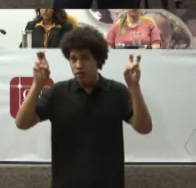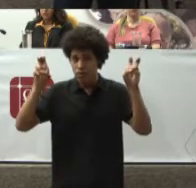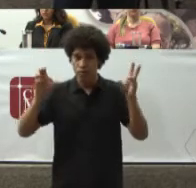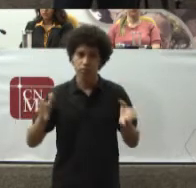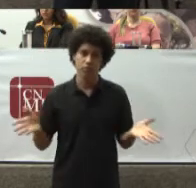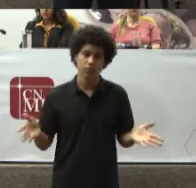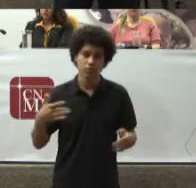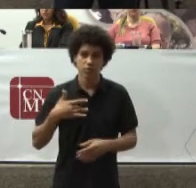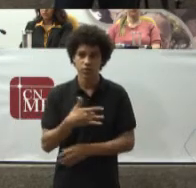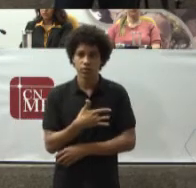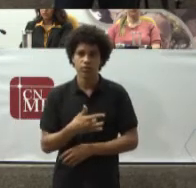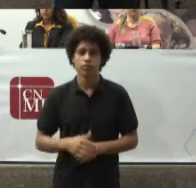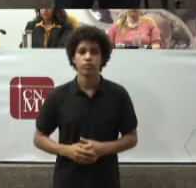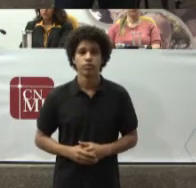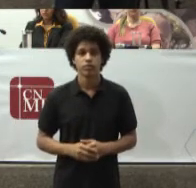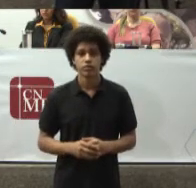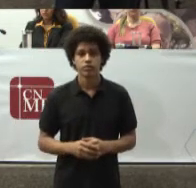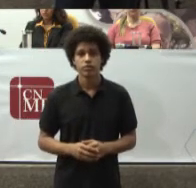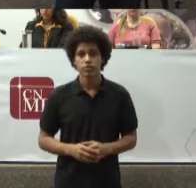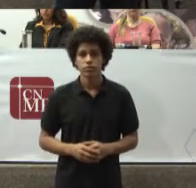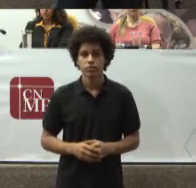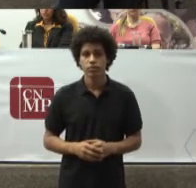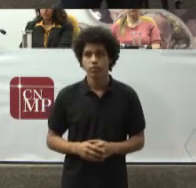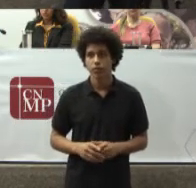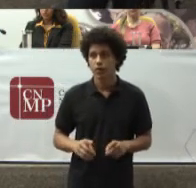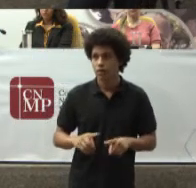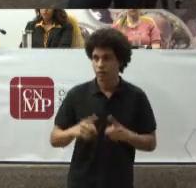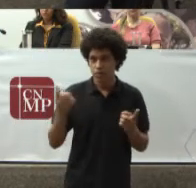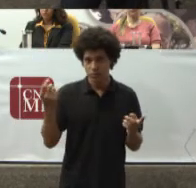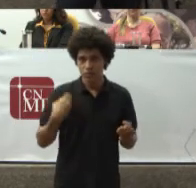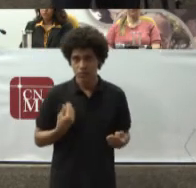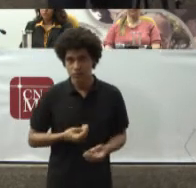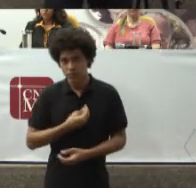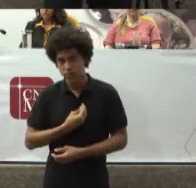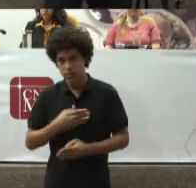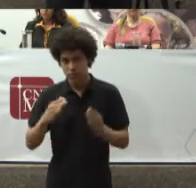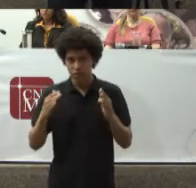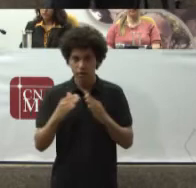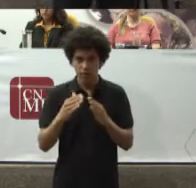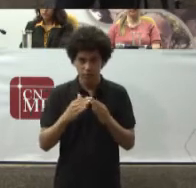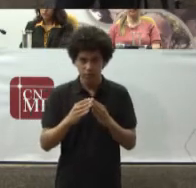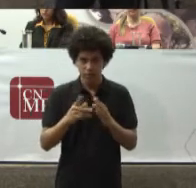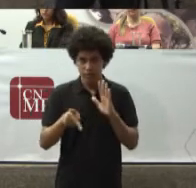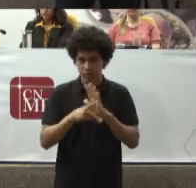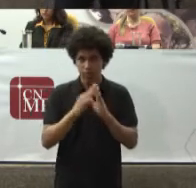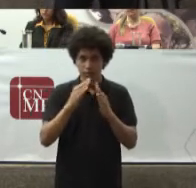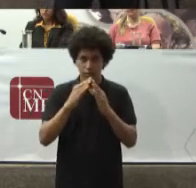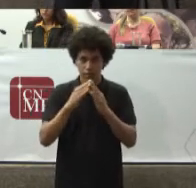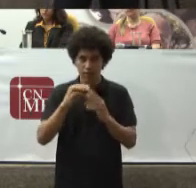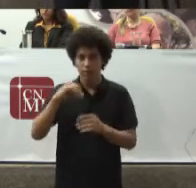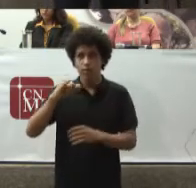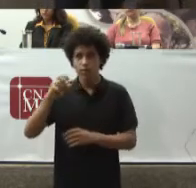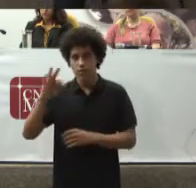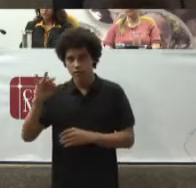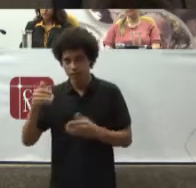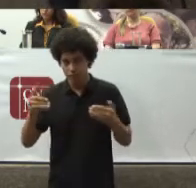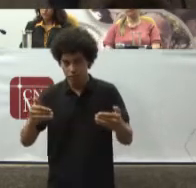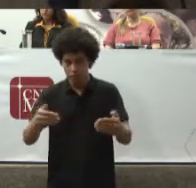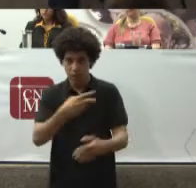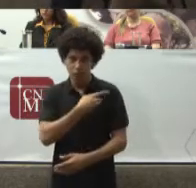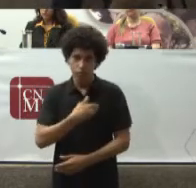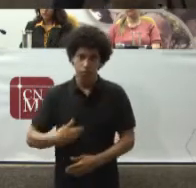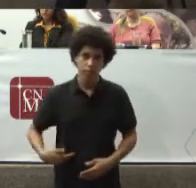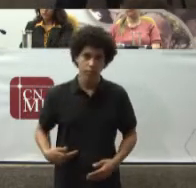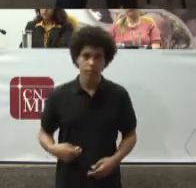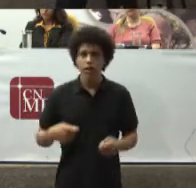Esse Eu vou Nós estamos em casa Na casa do Ministério Público E aqui talvez A gente precise De uma certa franqueza